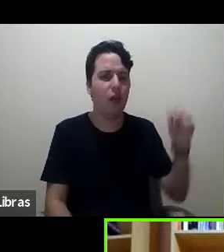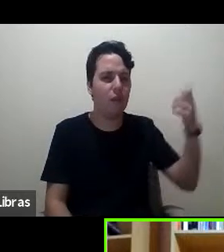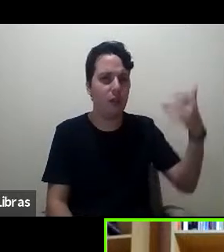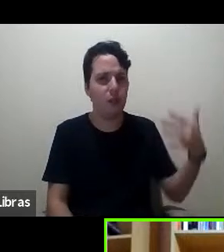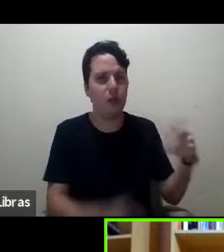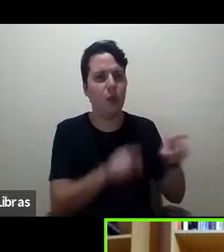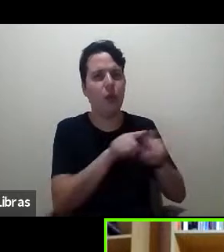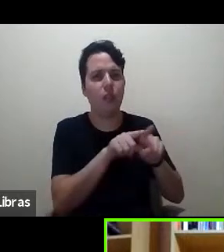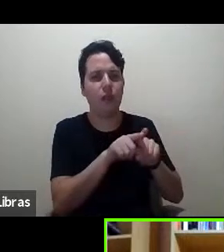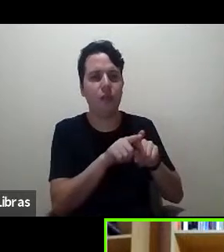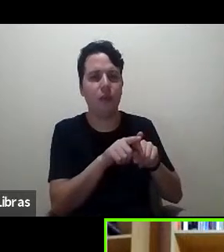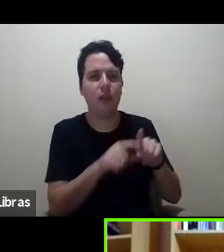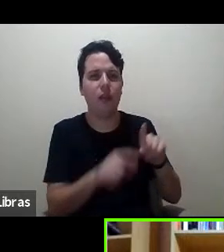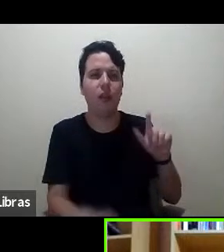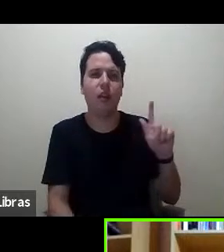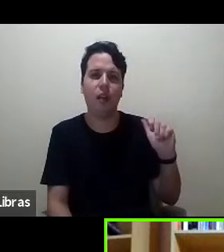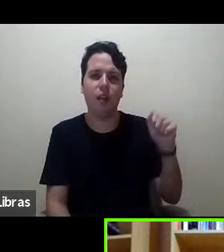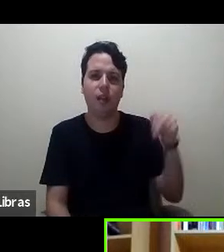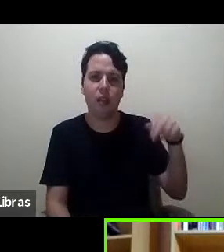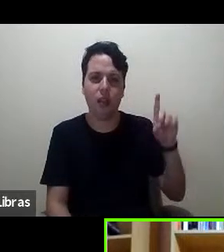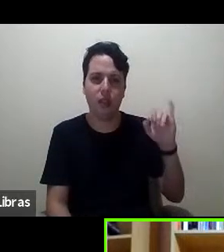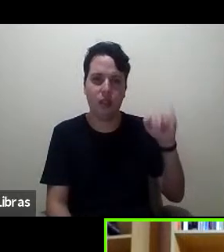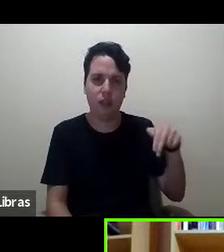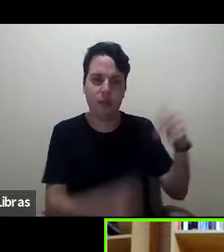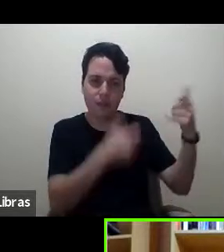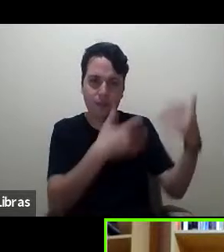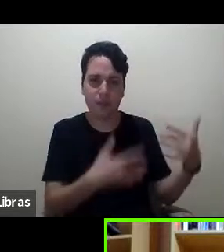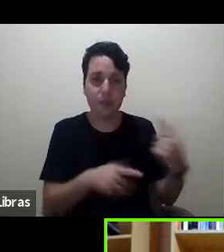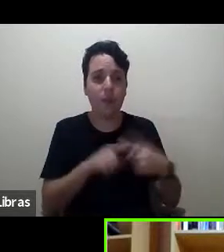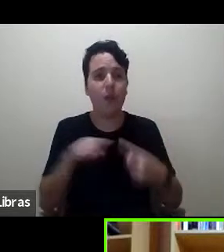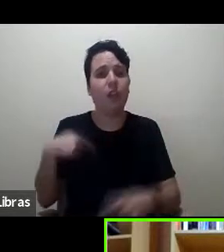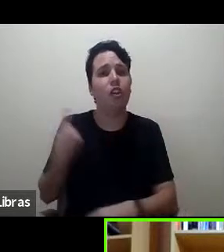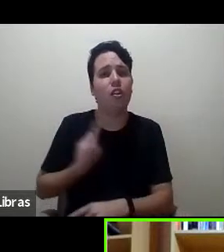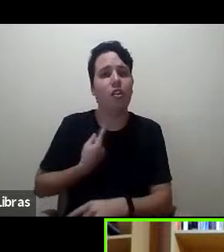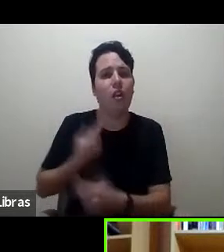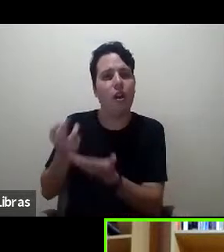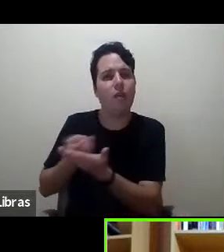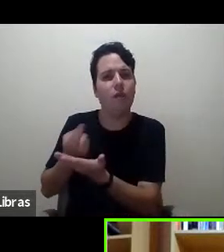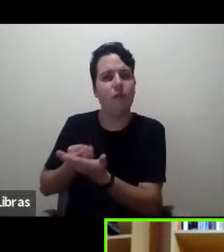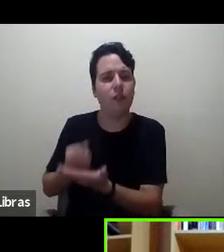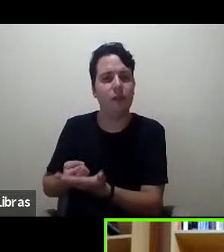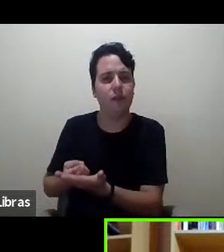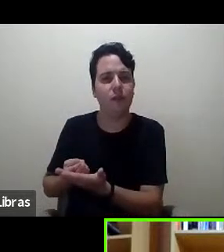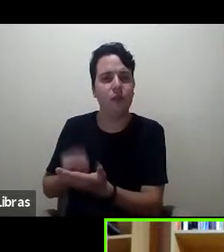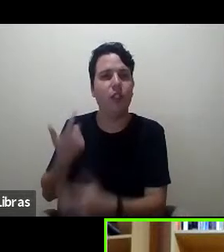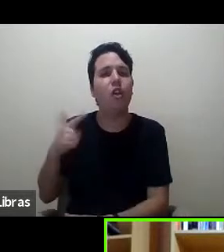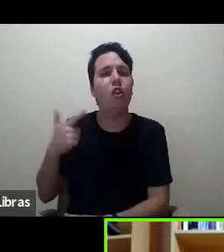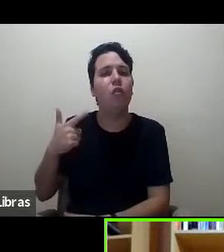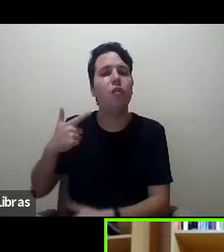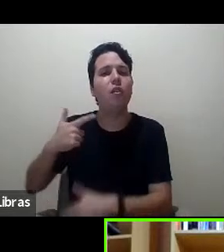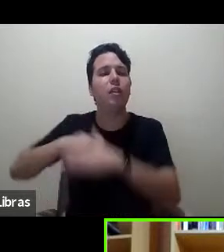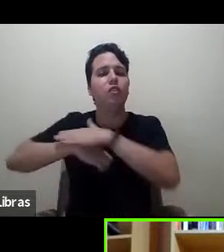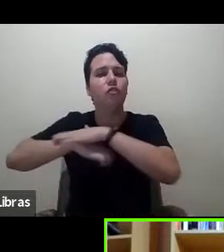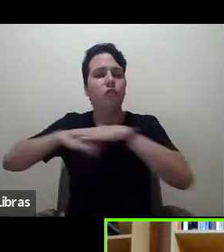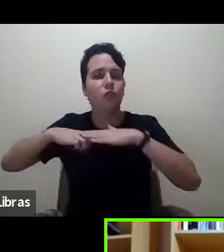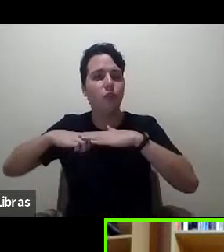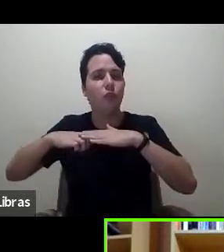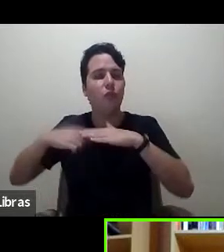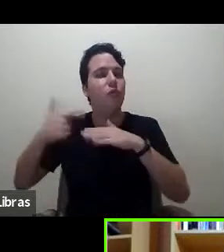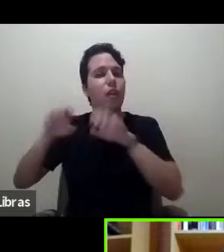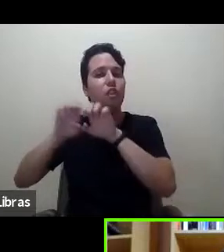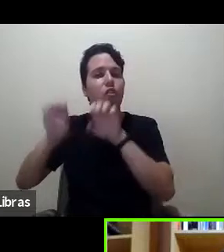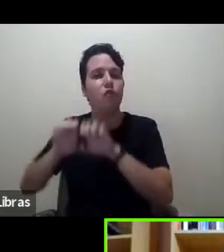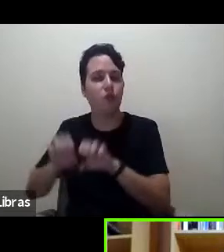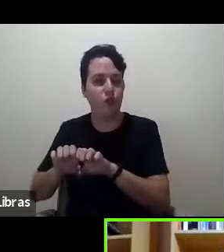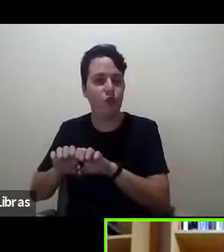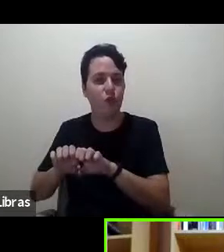porque as nossas revistas de fato não tem uma estrutura porque também não há tradição de publicar